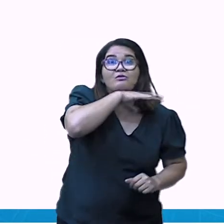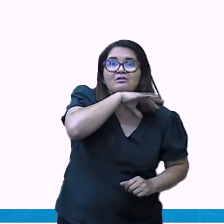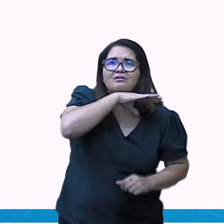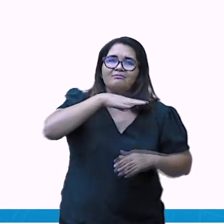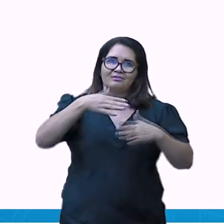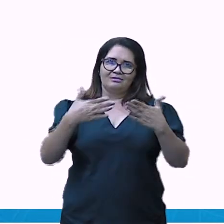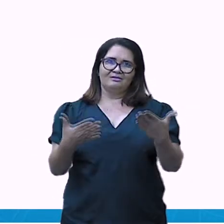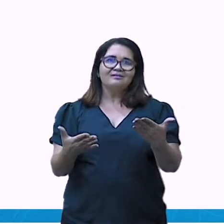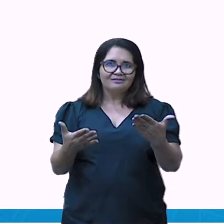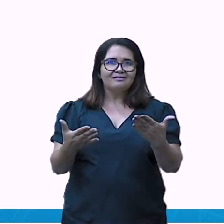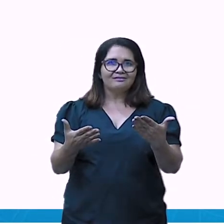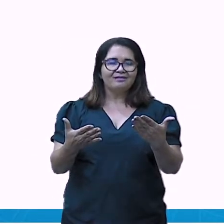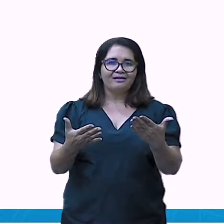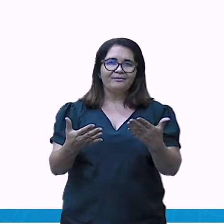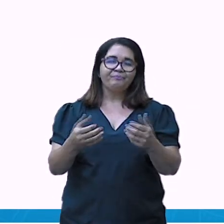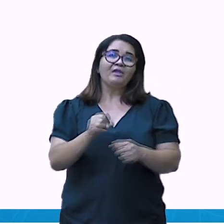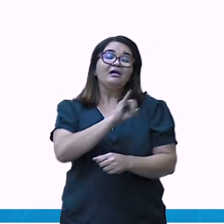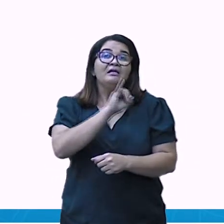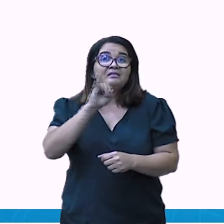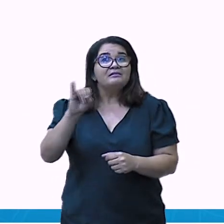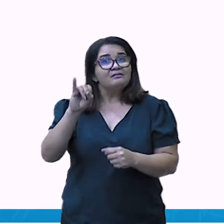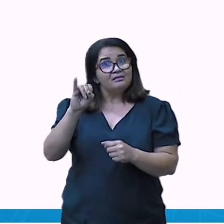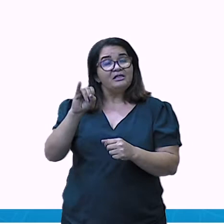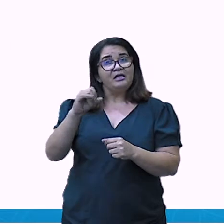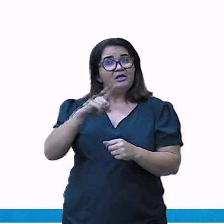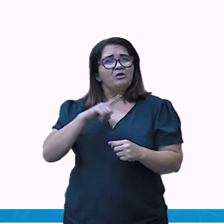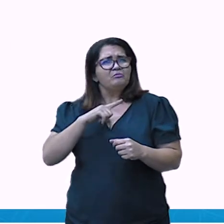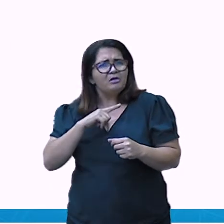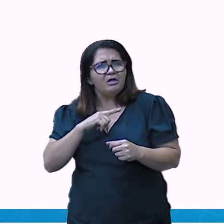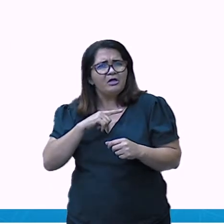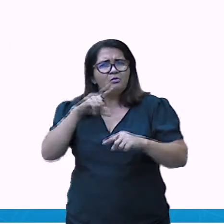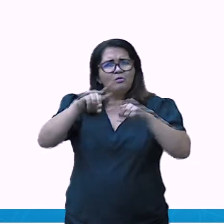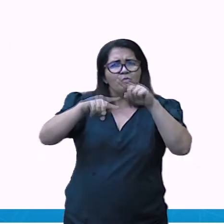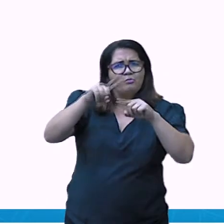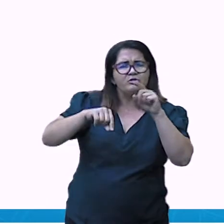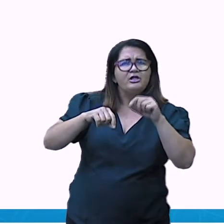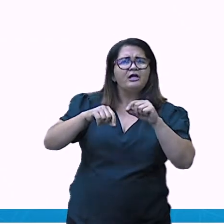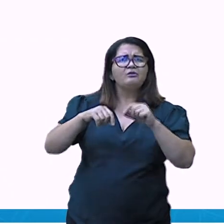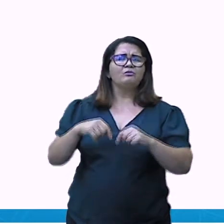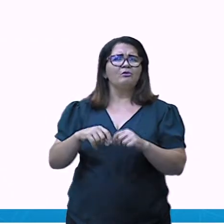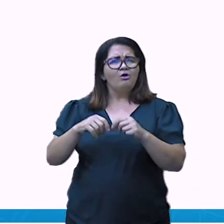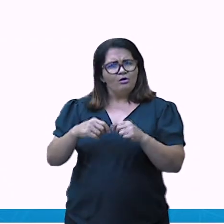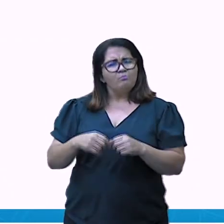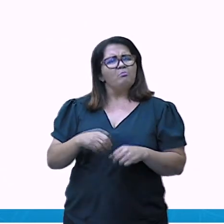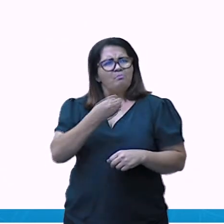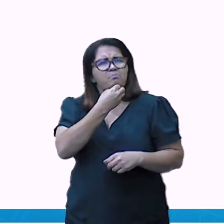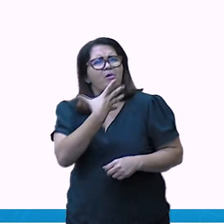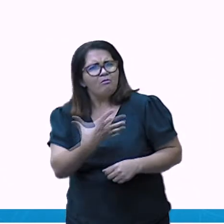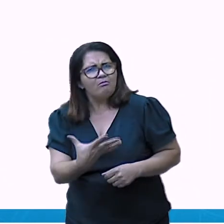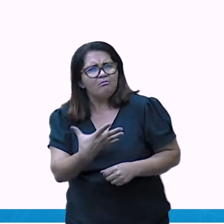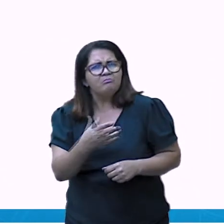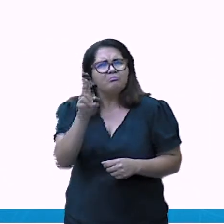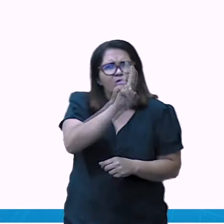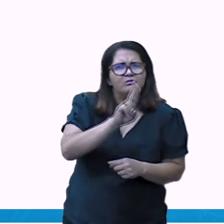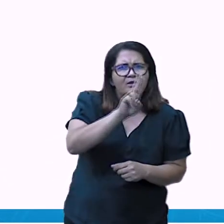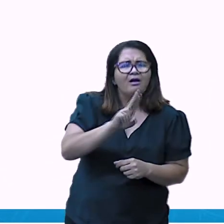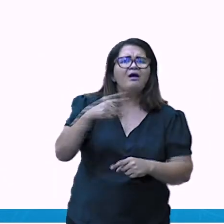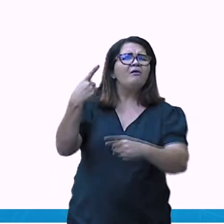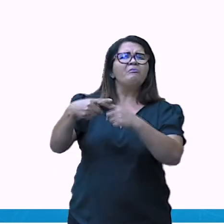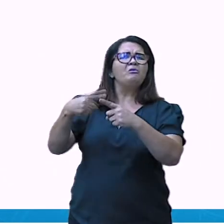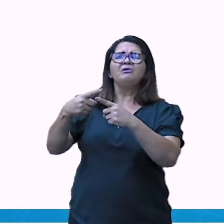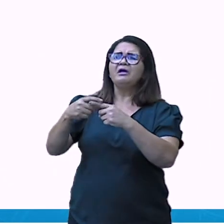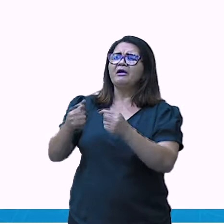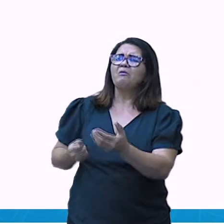economizar, tá? E aí visando, né, essa política de reduzir,